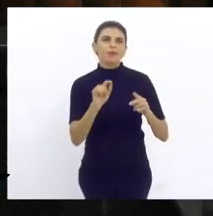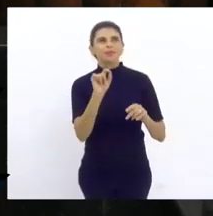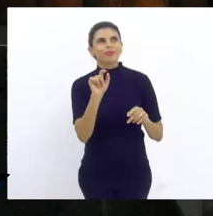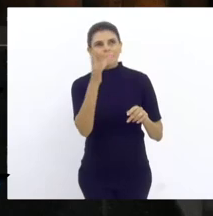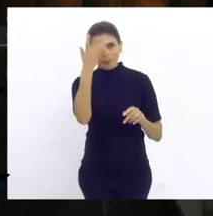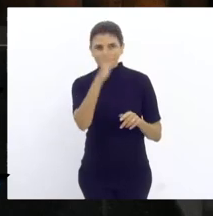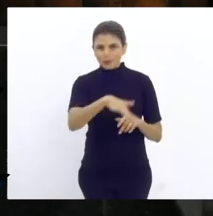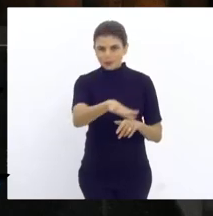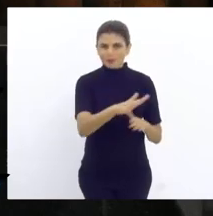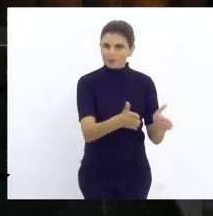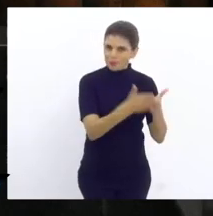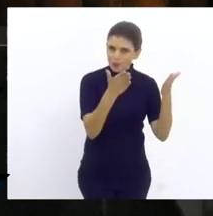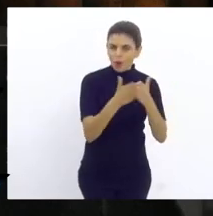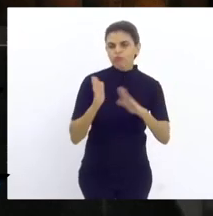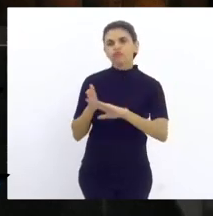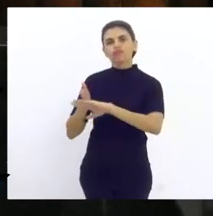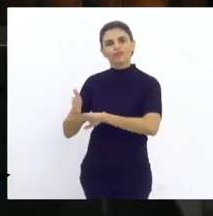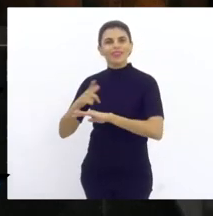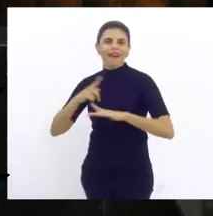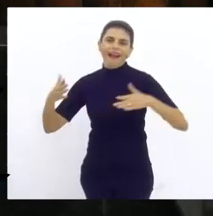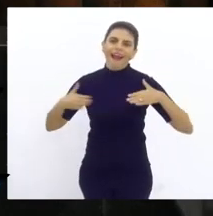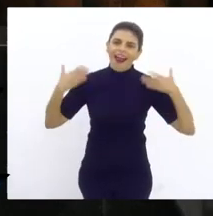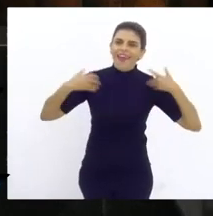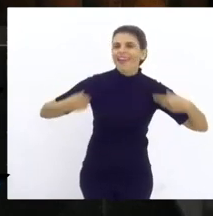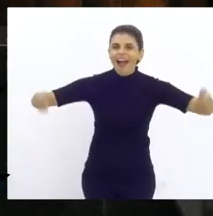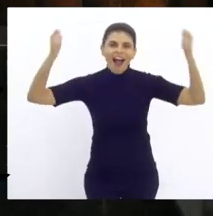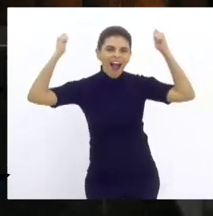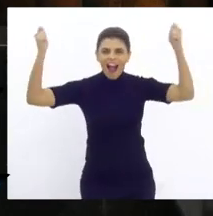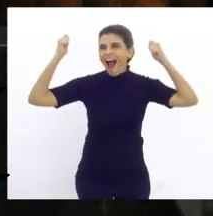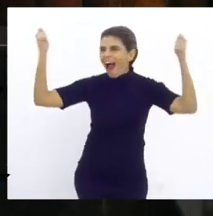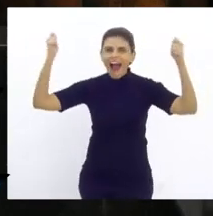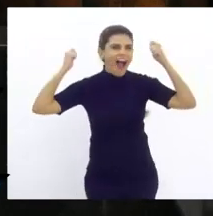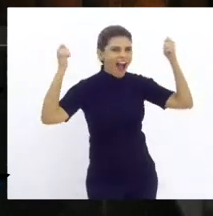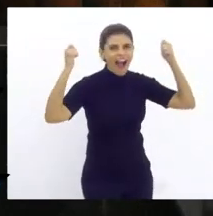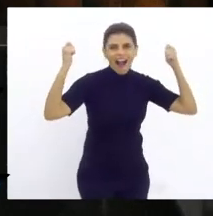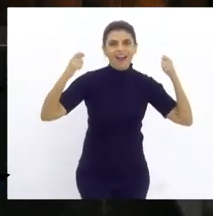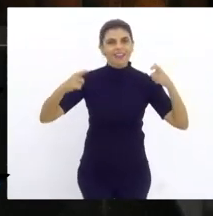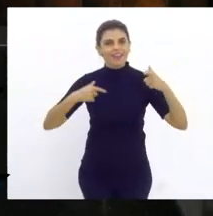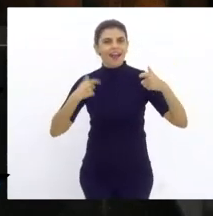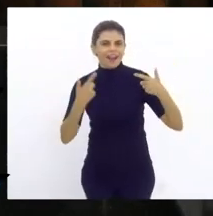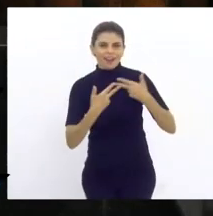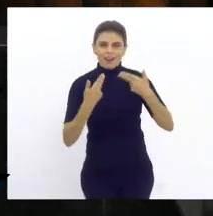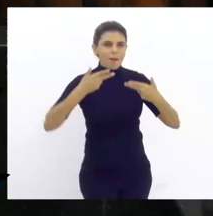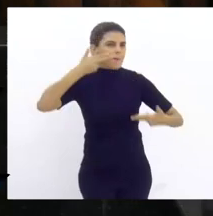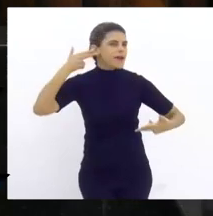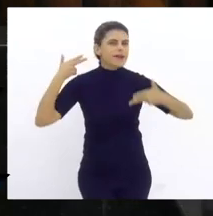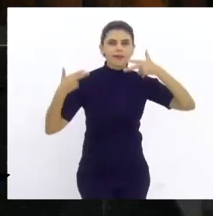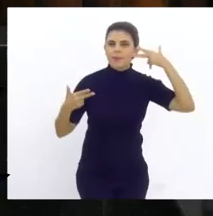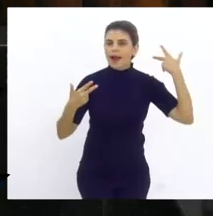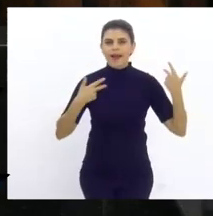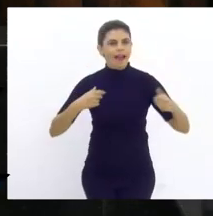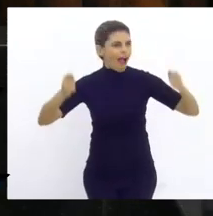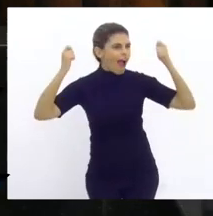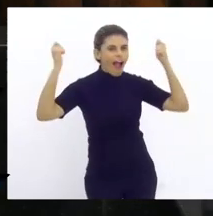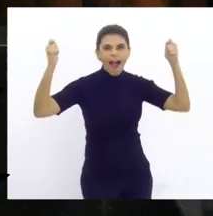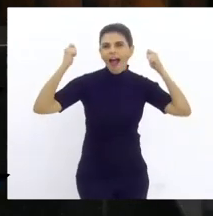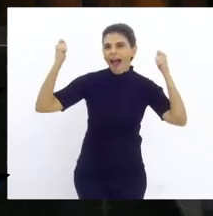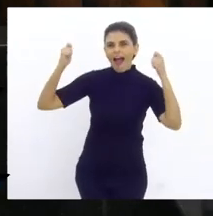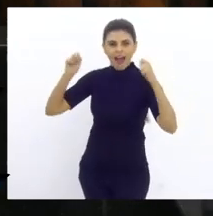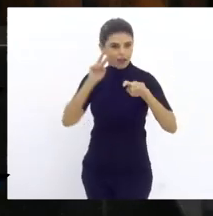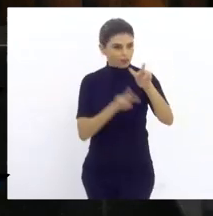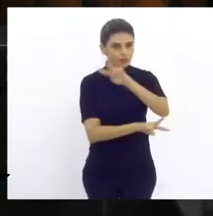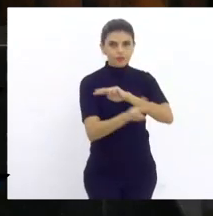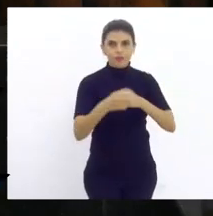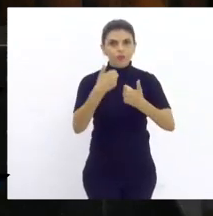frequentava o Maracanã com alegria, o Geraldino ali se enfeitava todo, se pintava, a gente via a